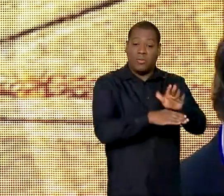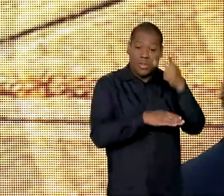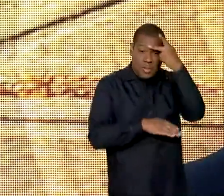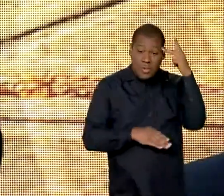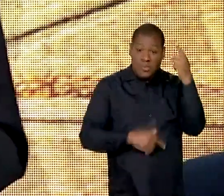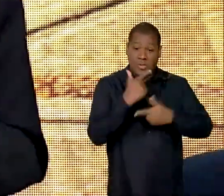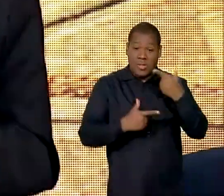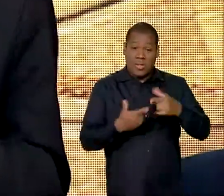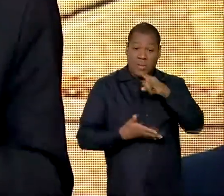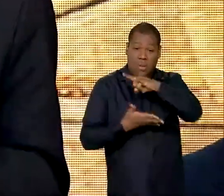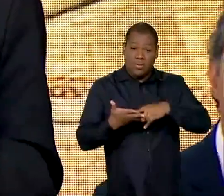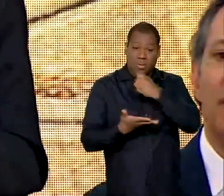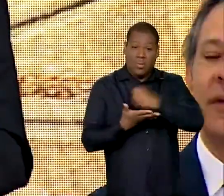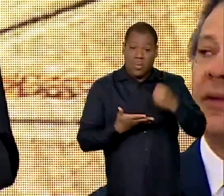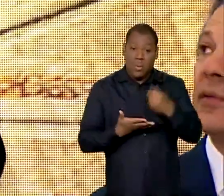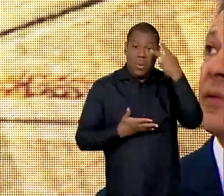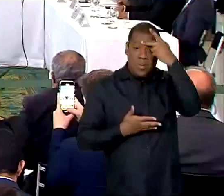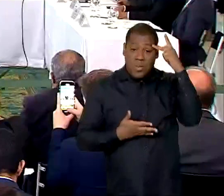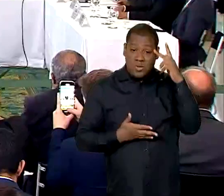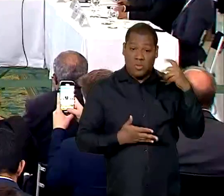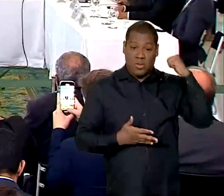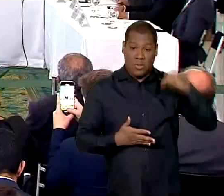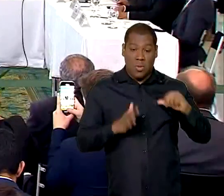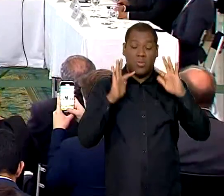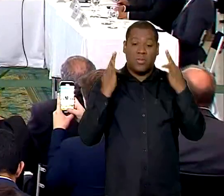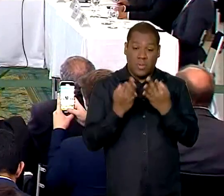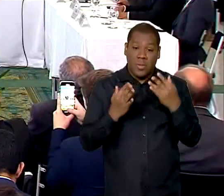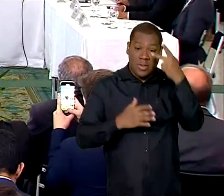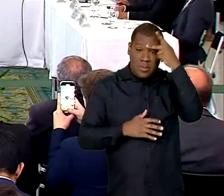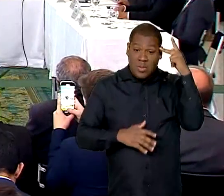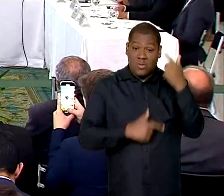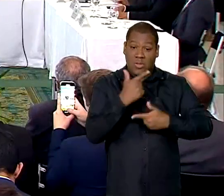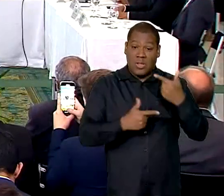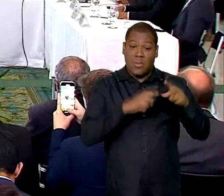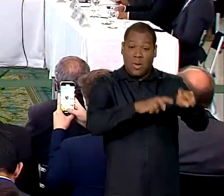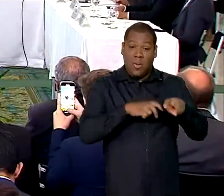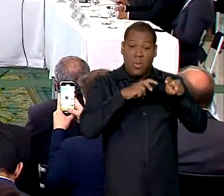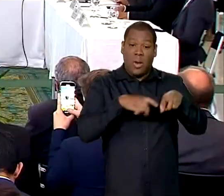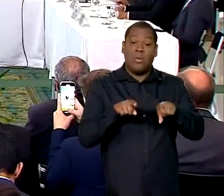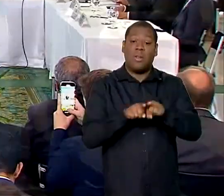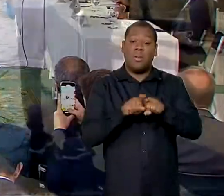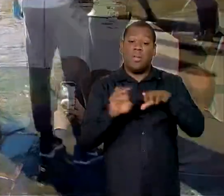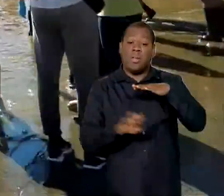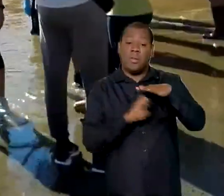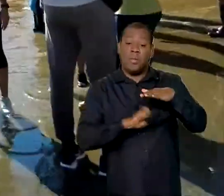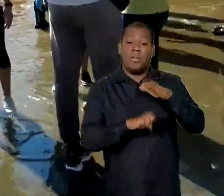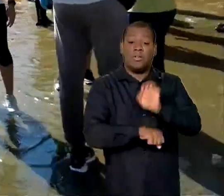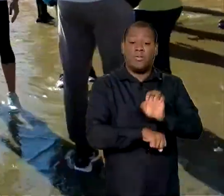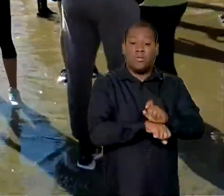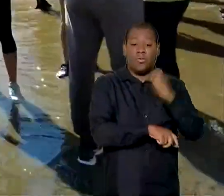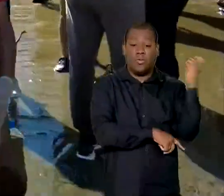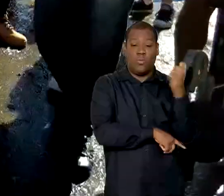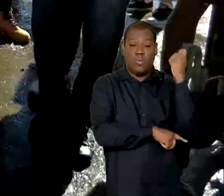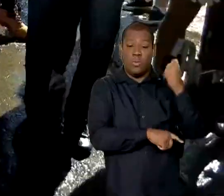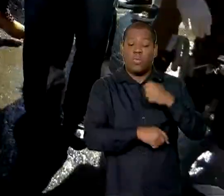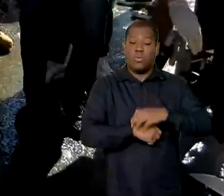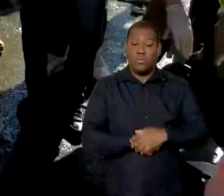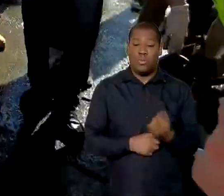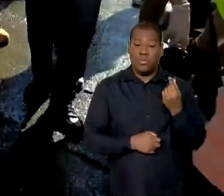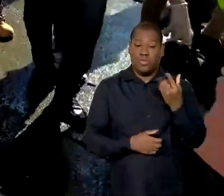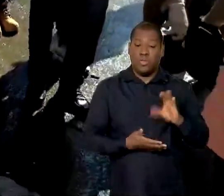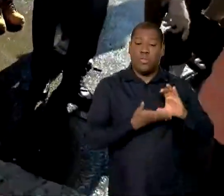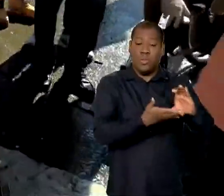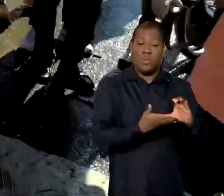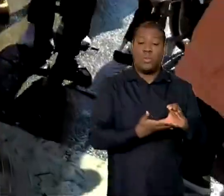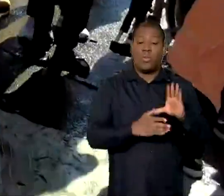assalariados, beneficiários de programas sociais, produtores rurais e empresas do Estado. A iniciativa vai beneficiar